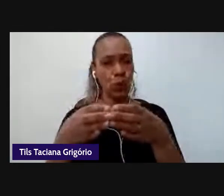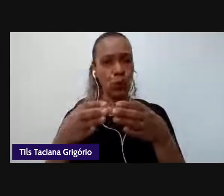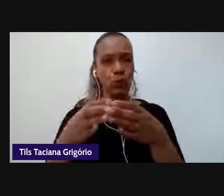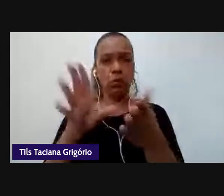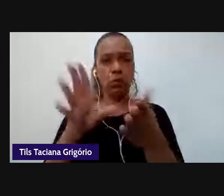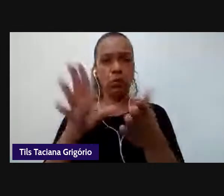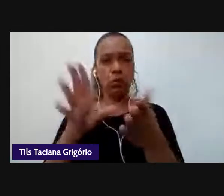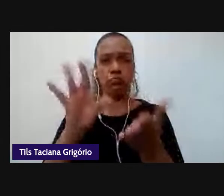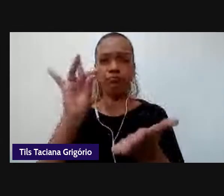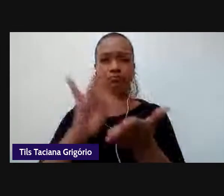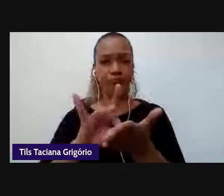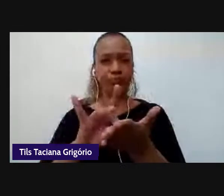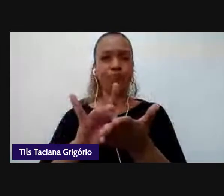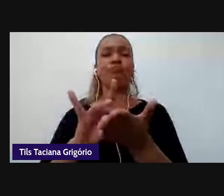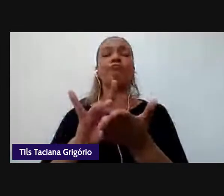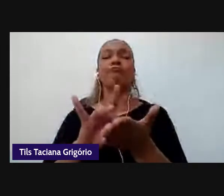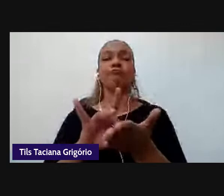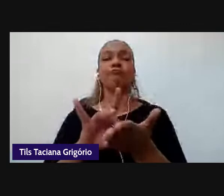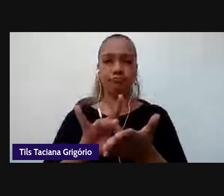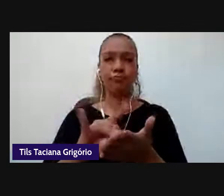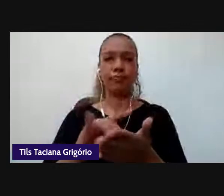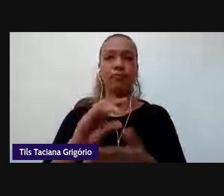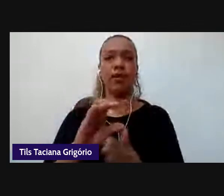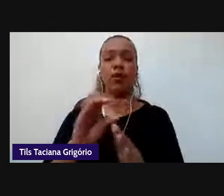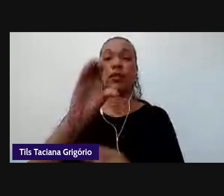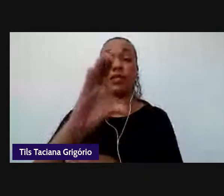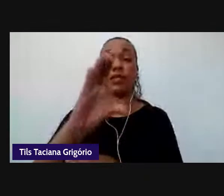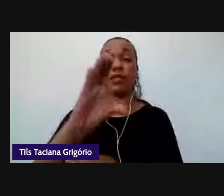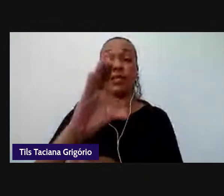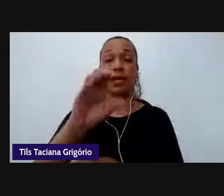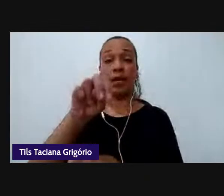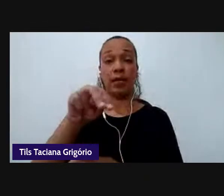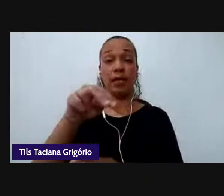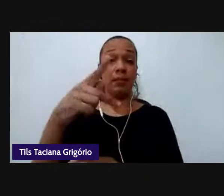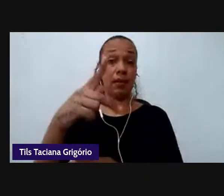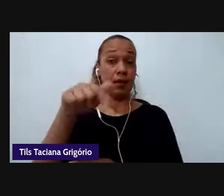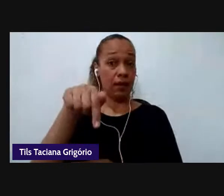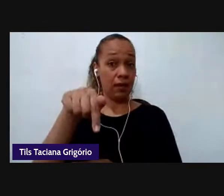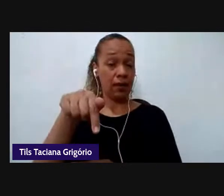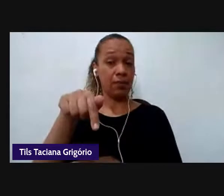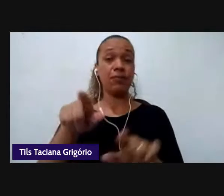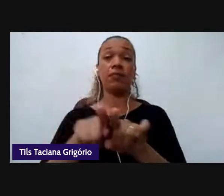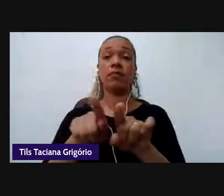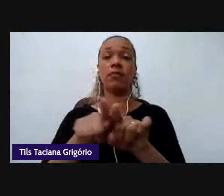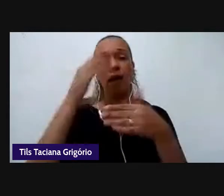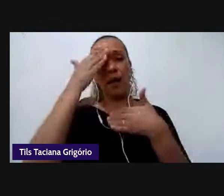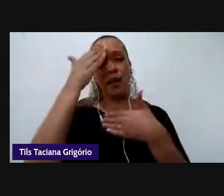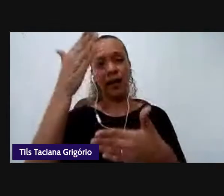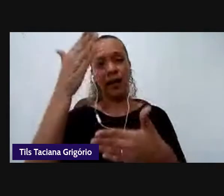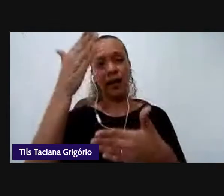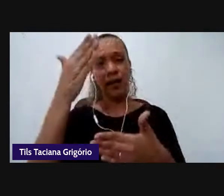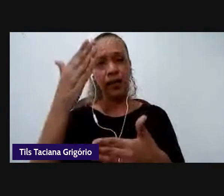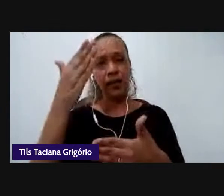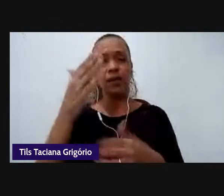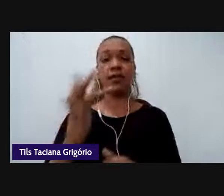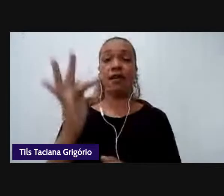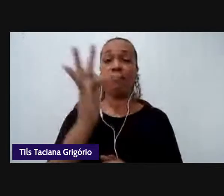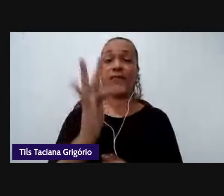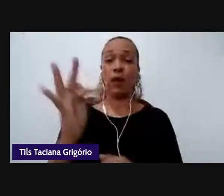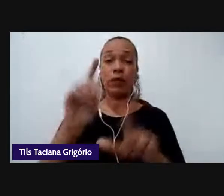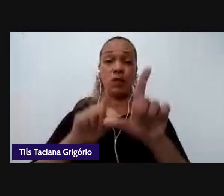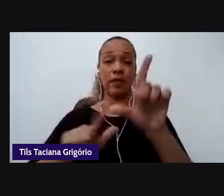pelo CNPq. Eu quero agradecer à Faculdade de Letras da Universidade Federal de